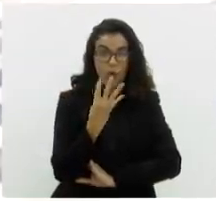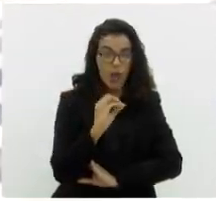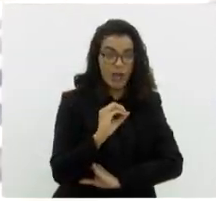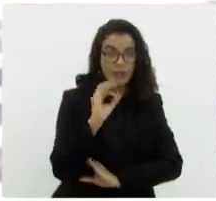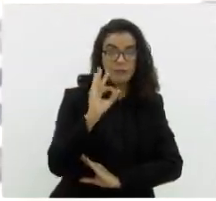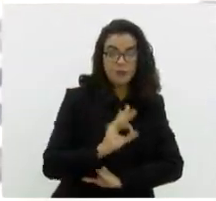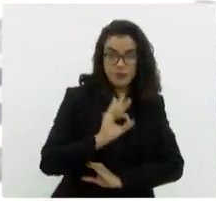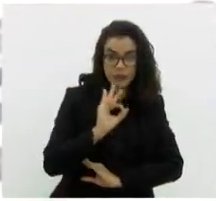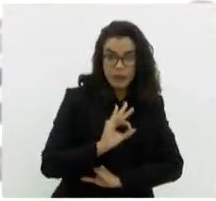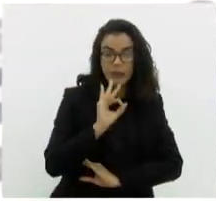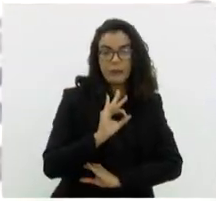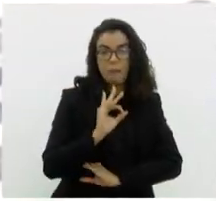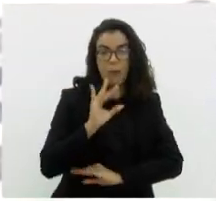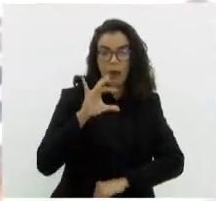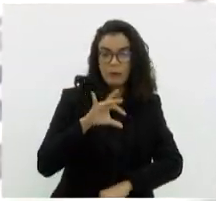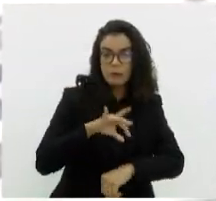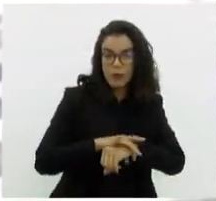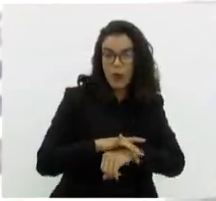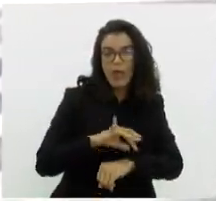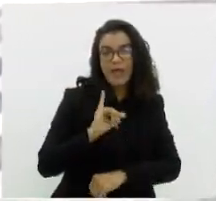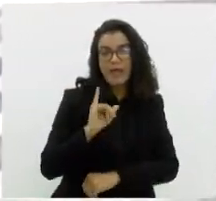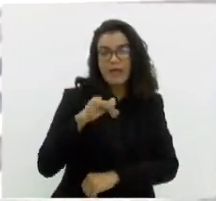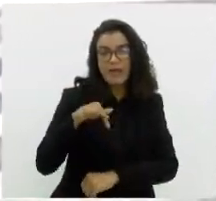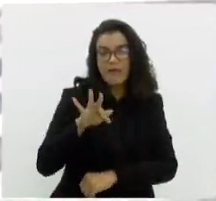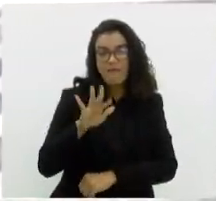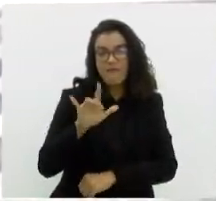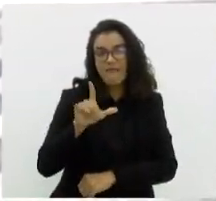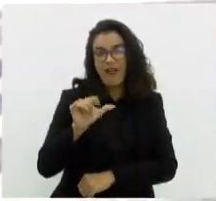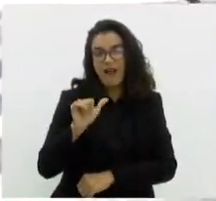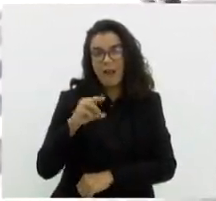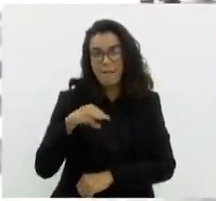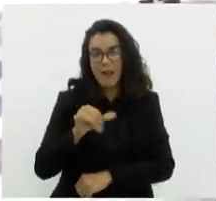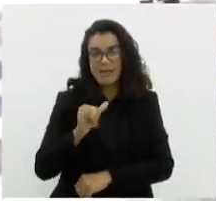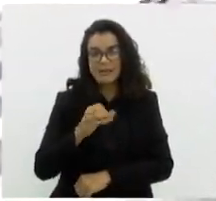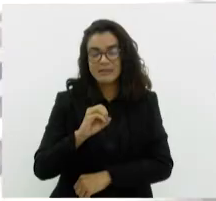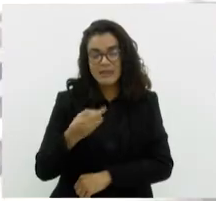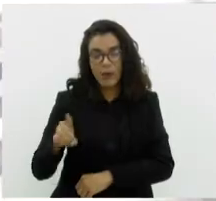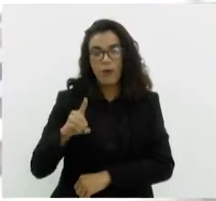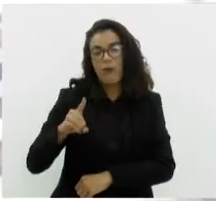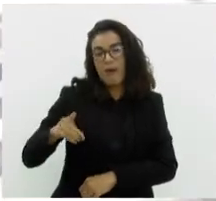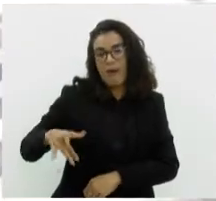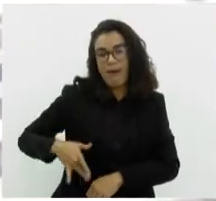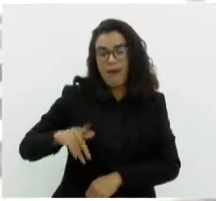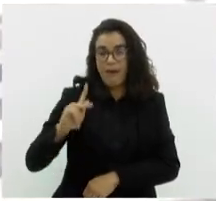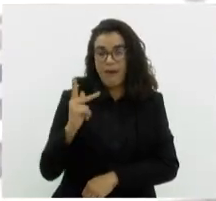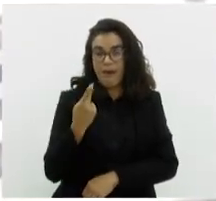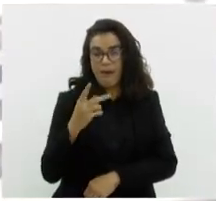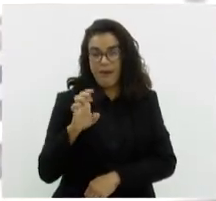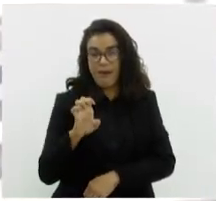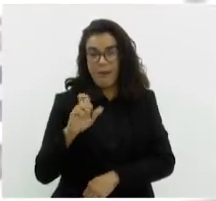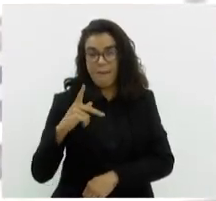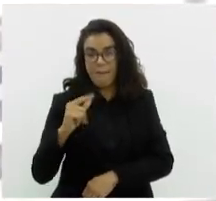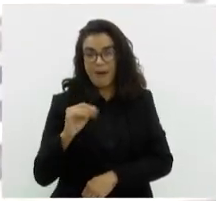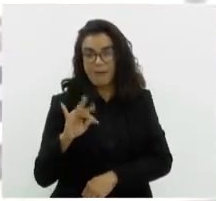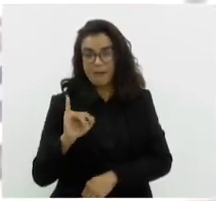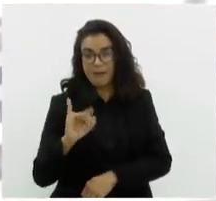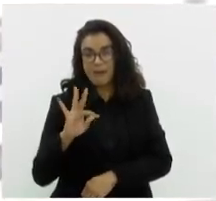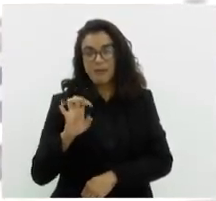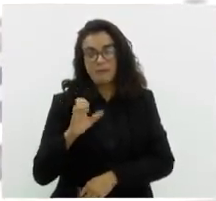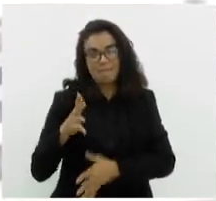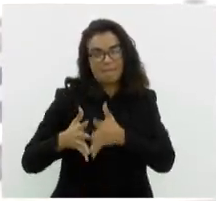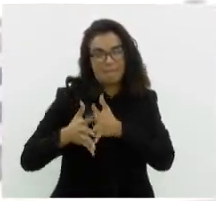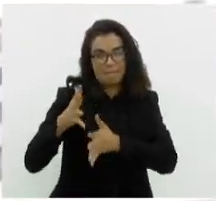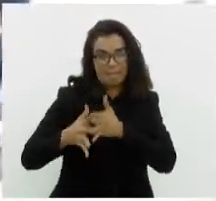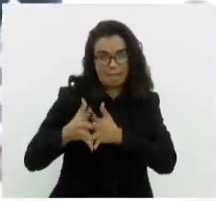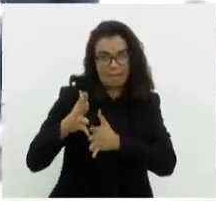podem desenvolver a inflamação associada à esteatose, que é a chamada esteato-hepatite, em torno de 5% a 10%, fazendo as complicações mais